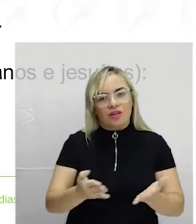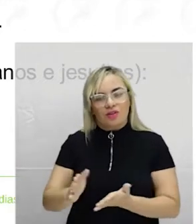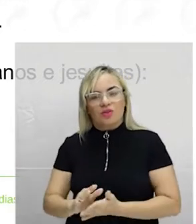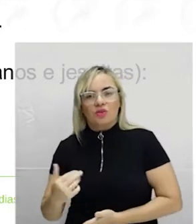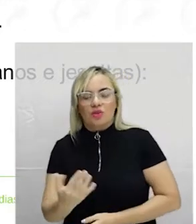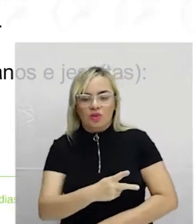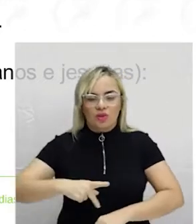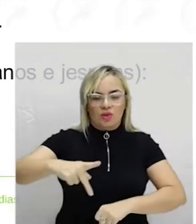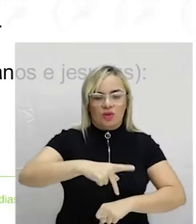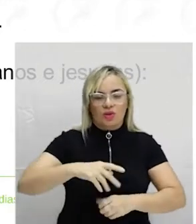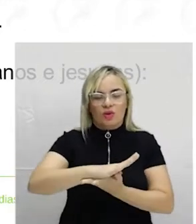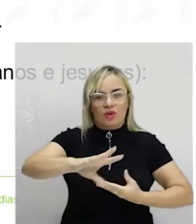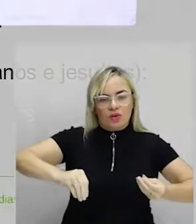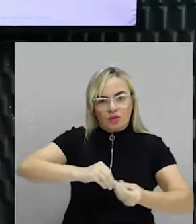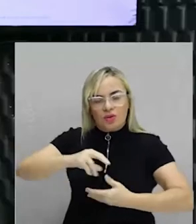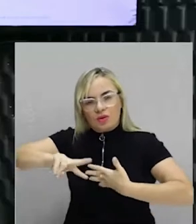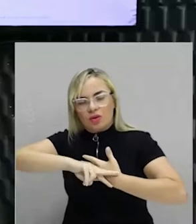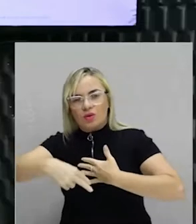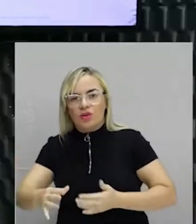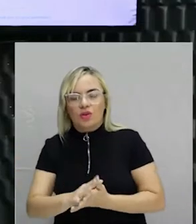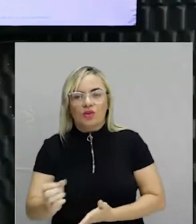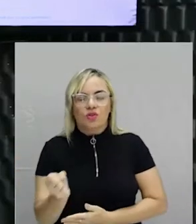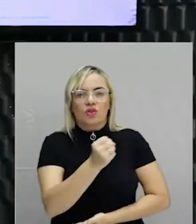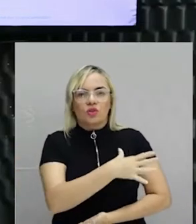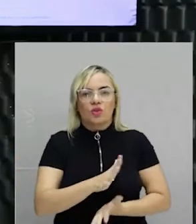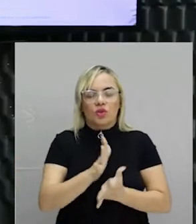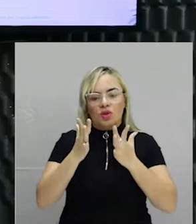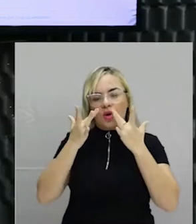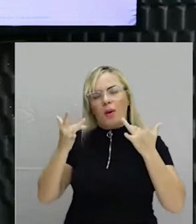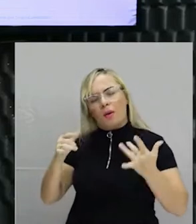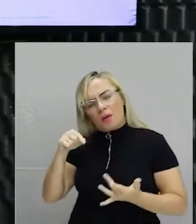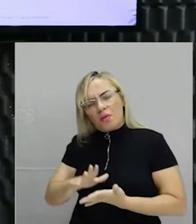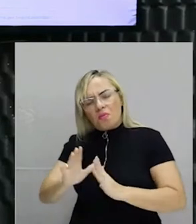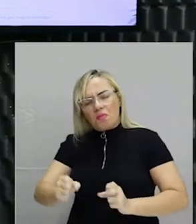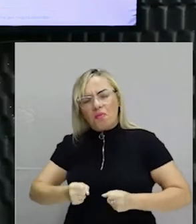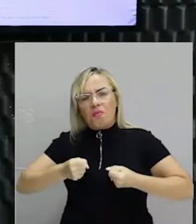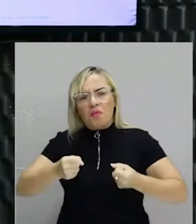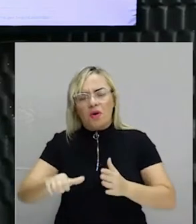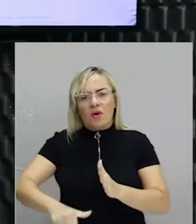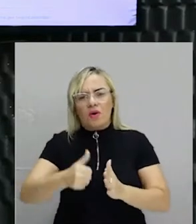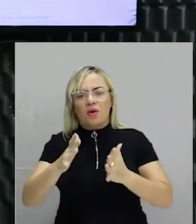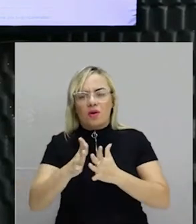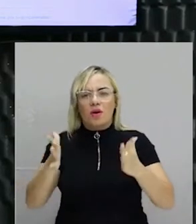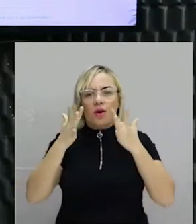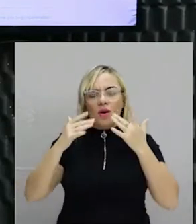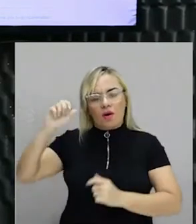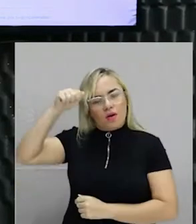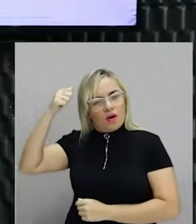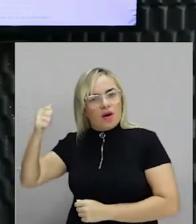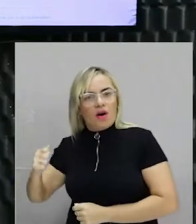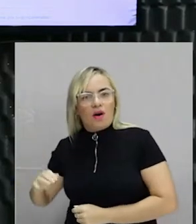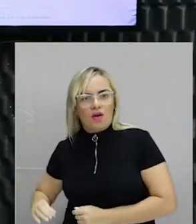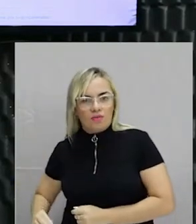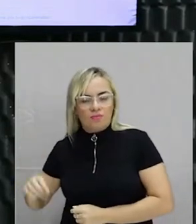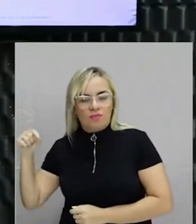tem uma mistura de novos artistas que talvez possam ser considerados os primeiros artistas afro-brasileiros. Por que eu estou